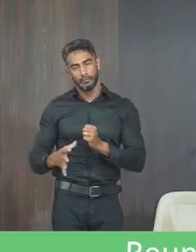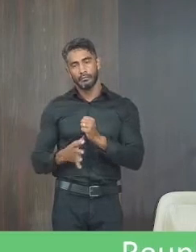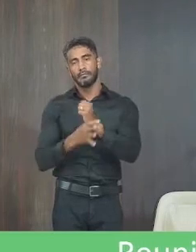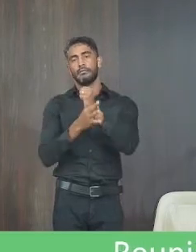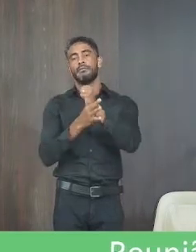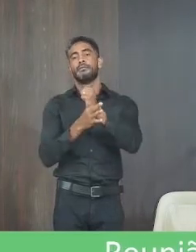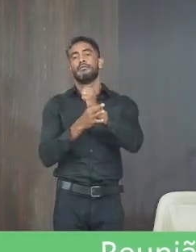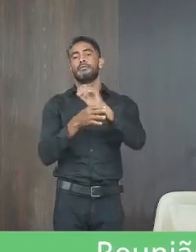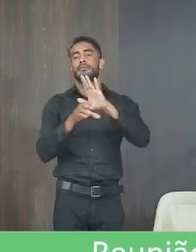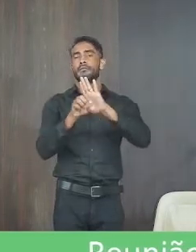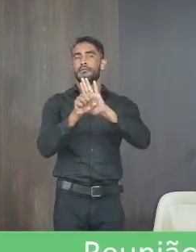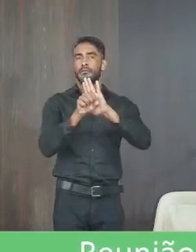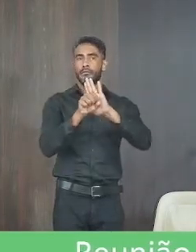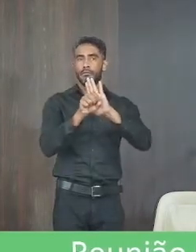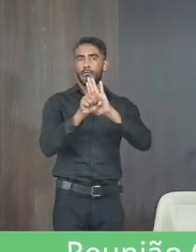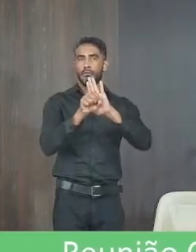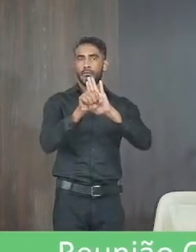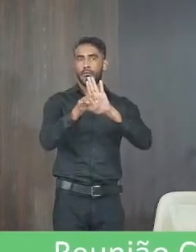requerimento